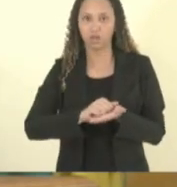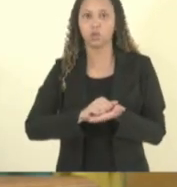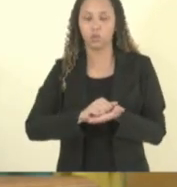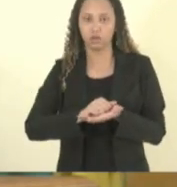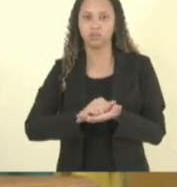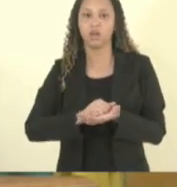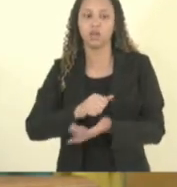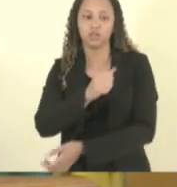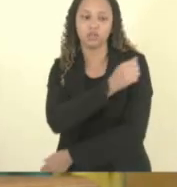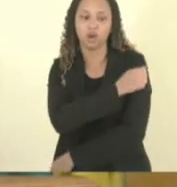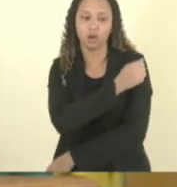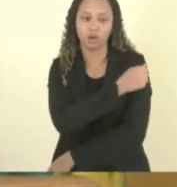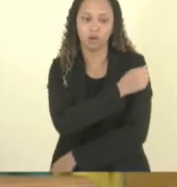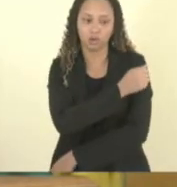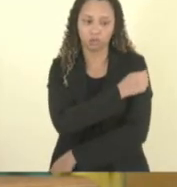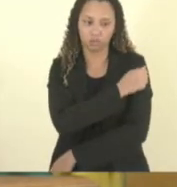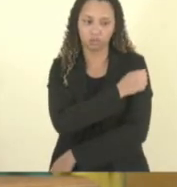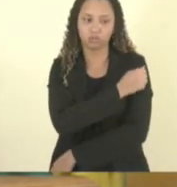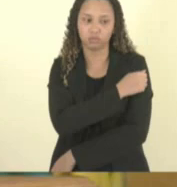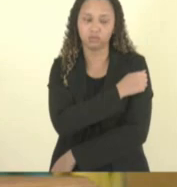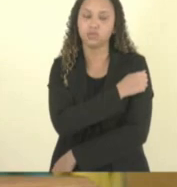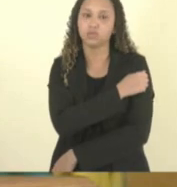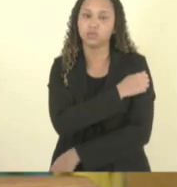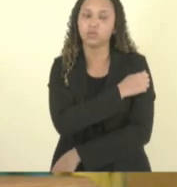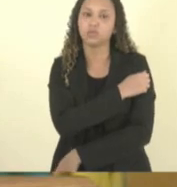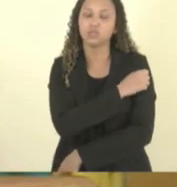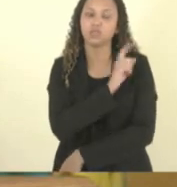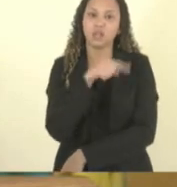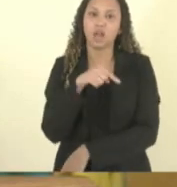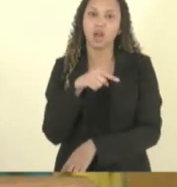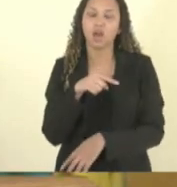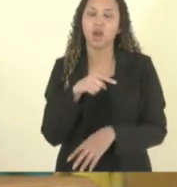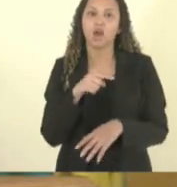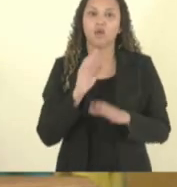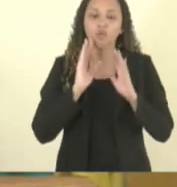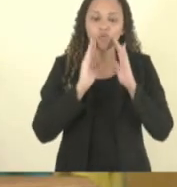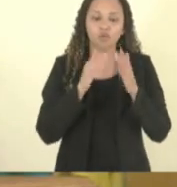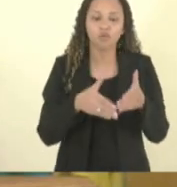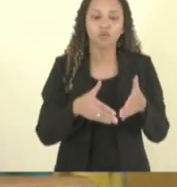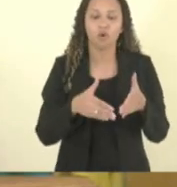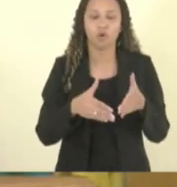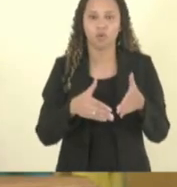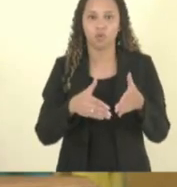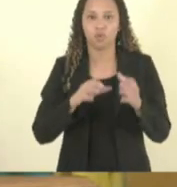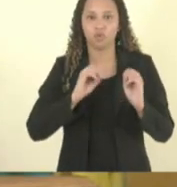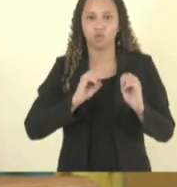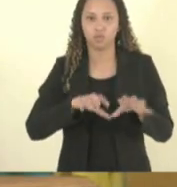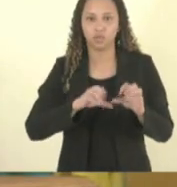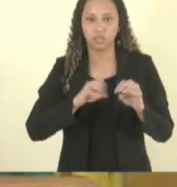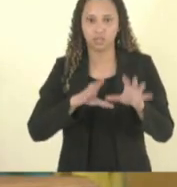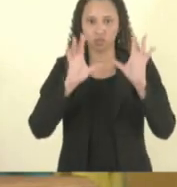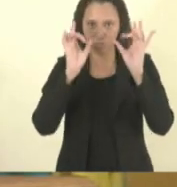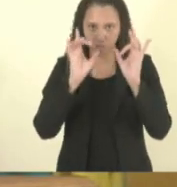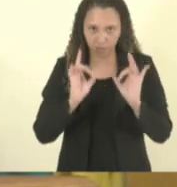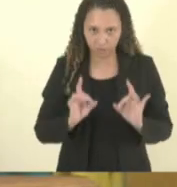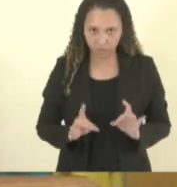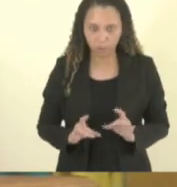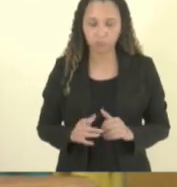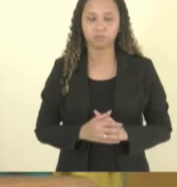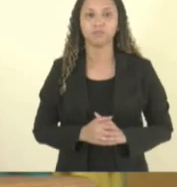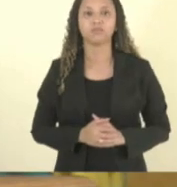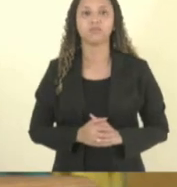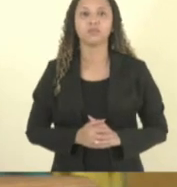estudantes público alvo de educação especial deste público dessas 11.000 matrículas